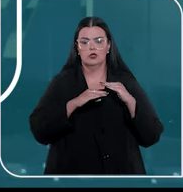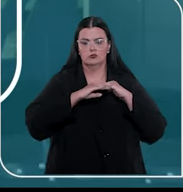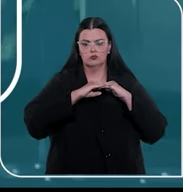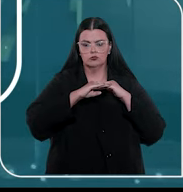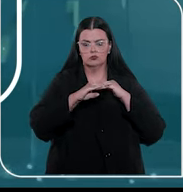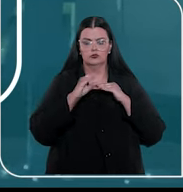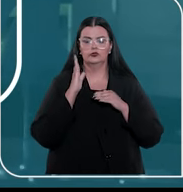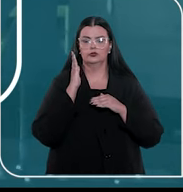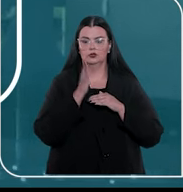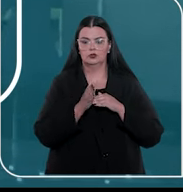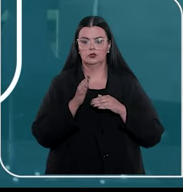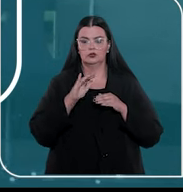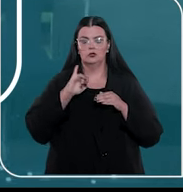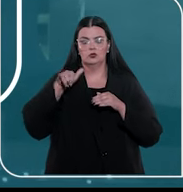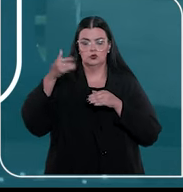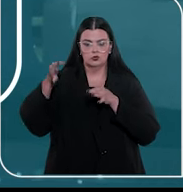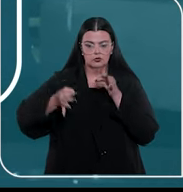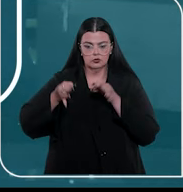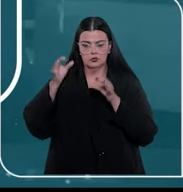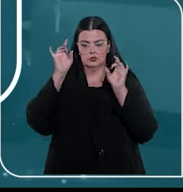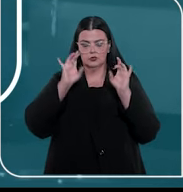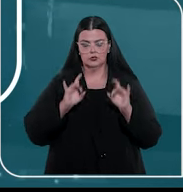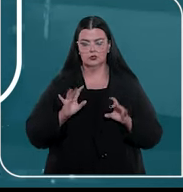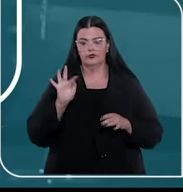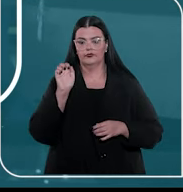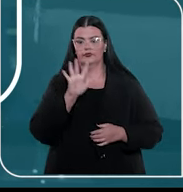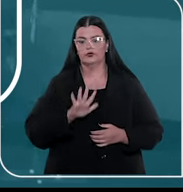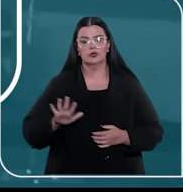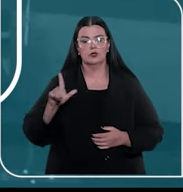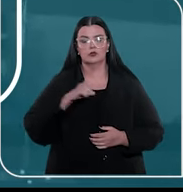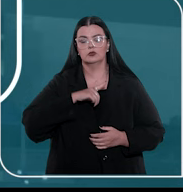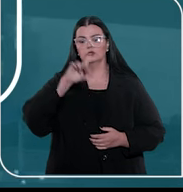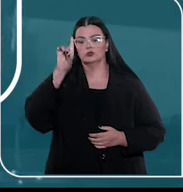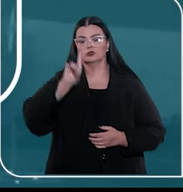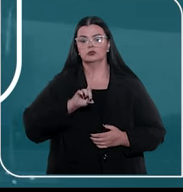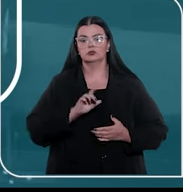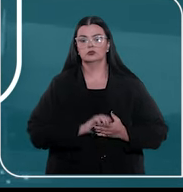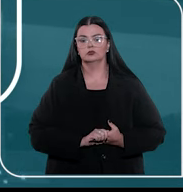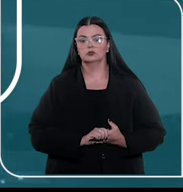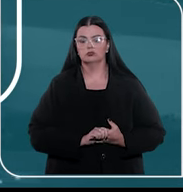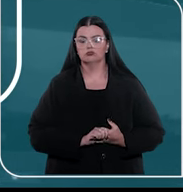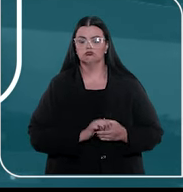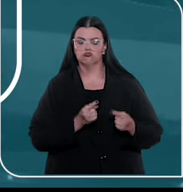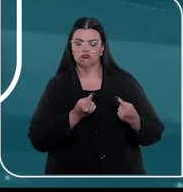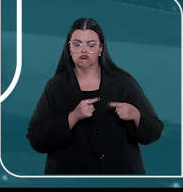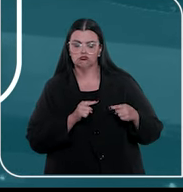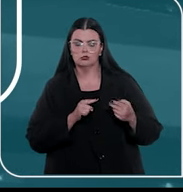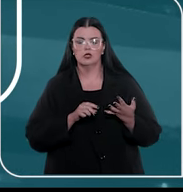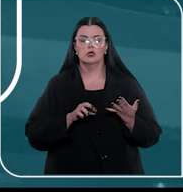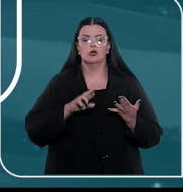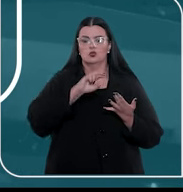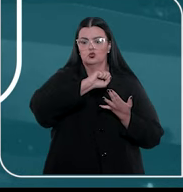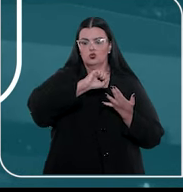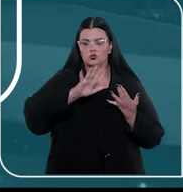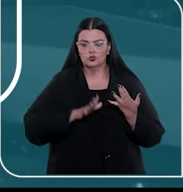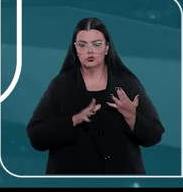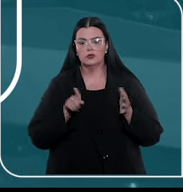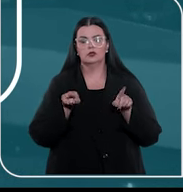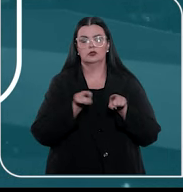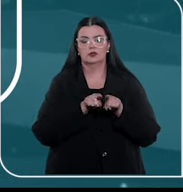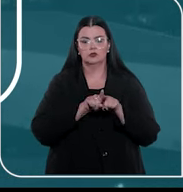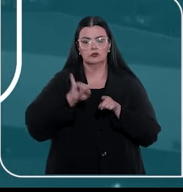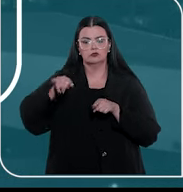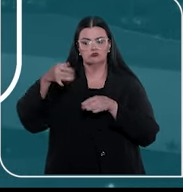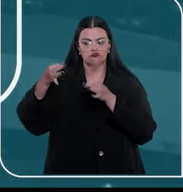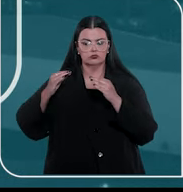Uniformização dos Juizados Especiais Federais em questão de direito, contrariar súmula ou jurisprudência